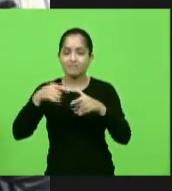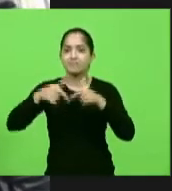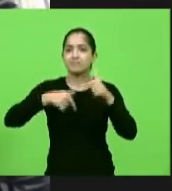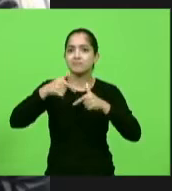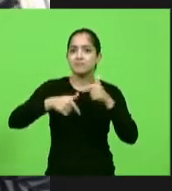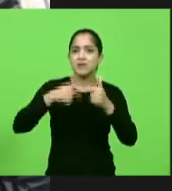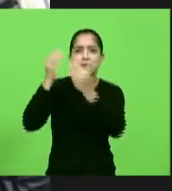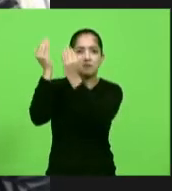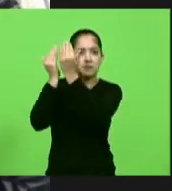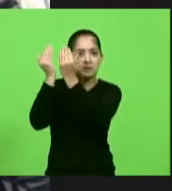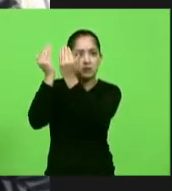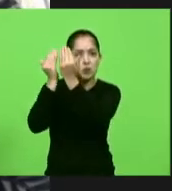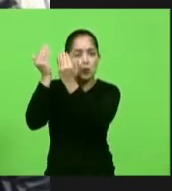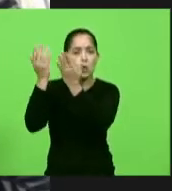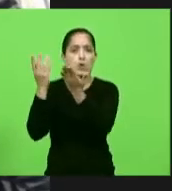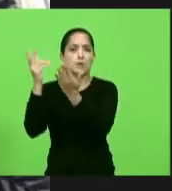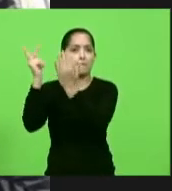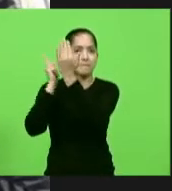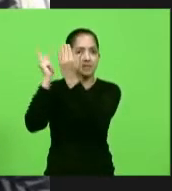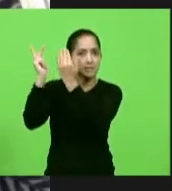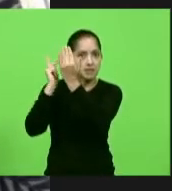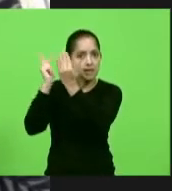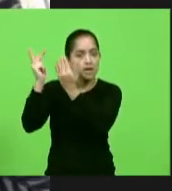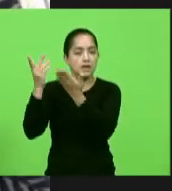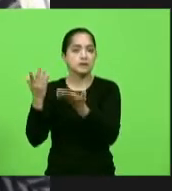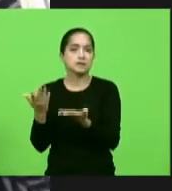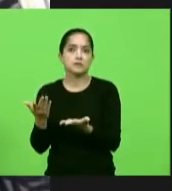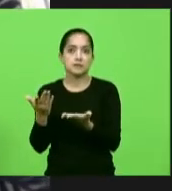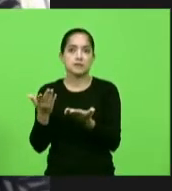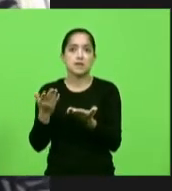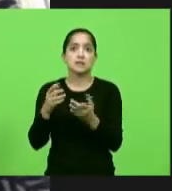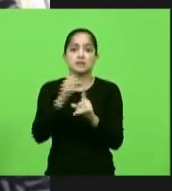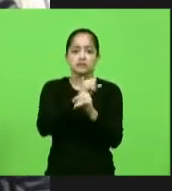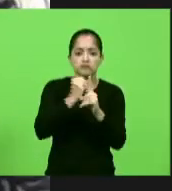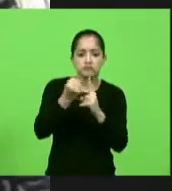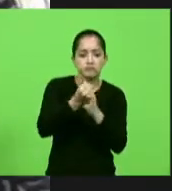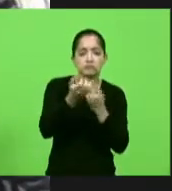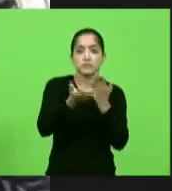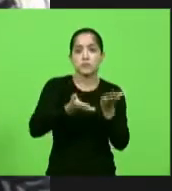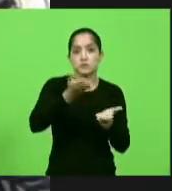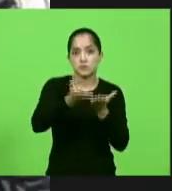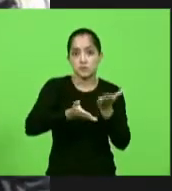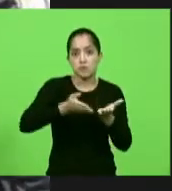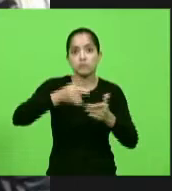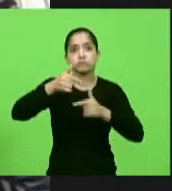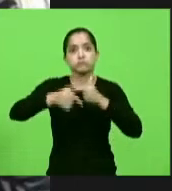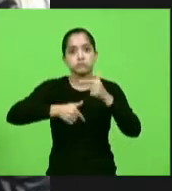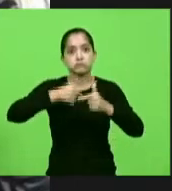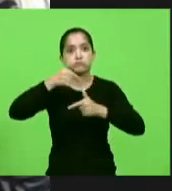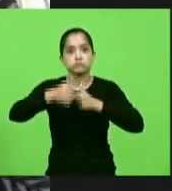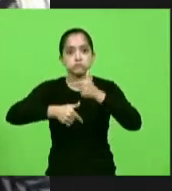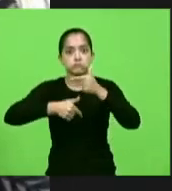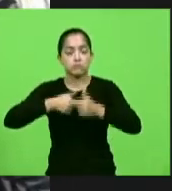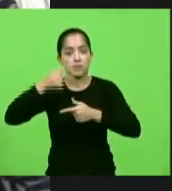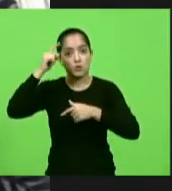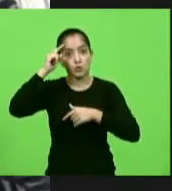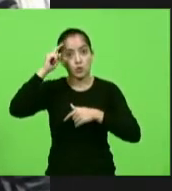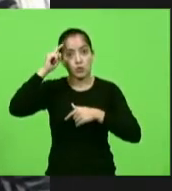psicólogos, de psiquiatras, de assistentes sociais que trabalham no dia a dia